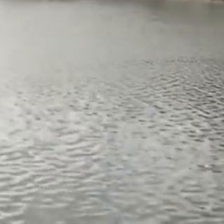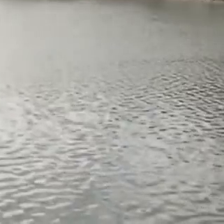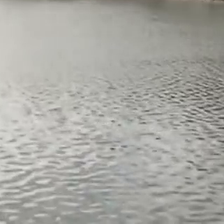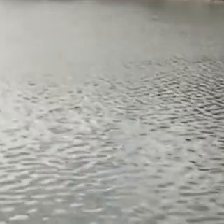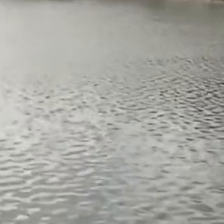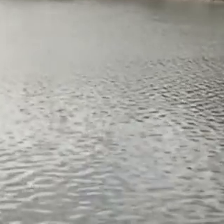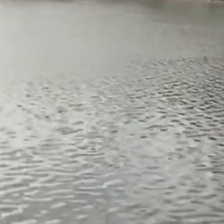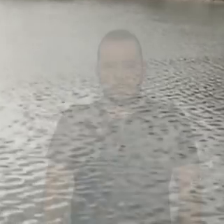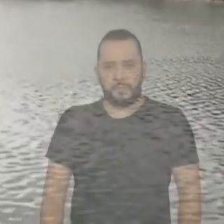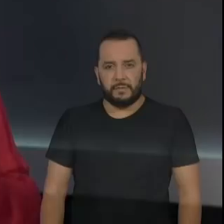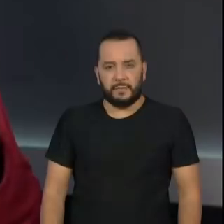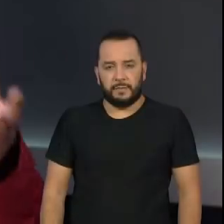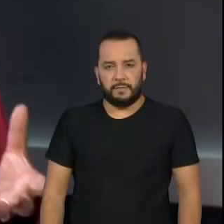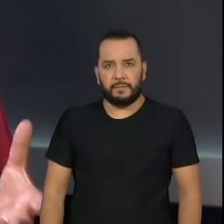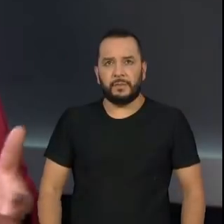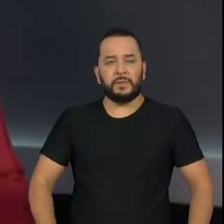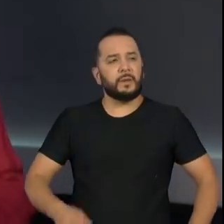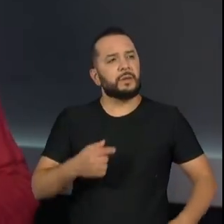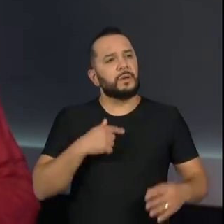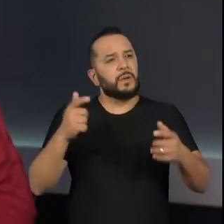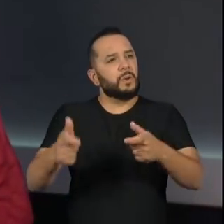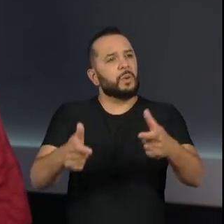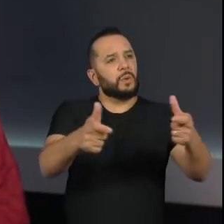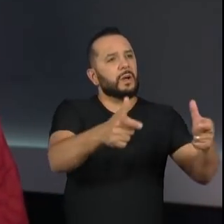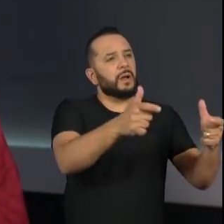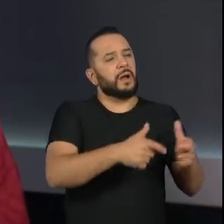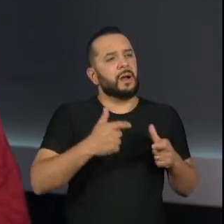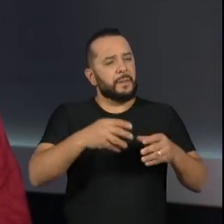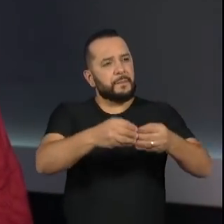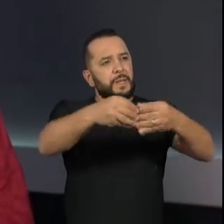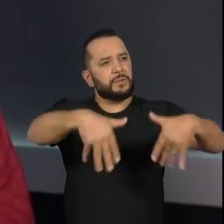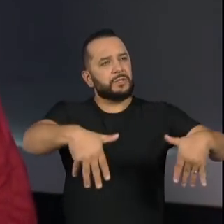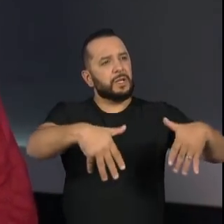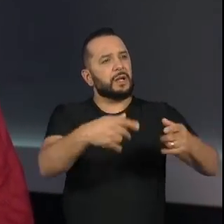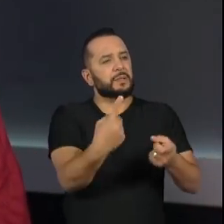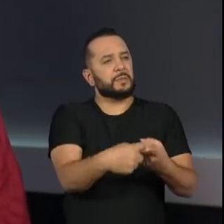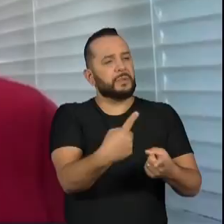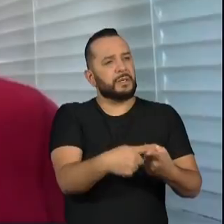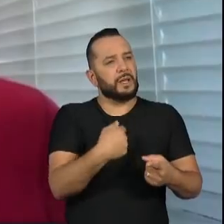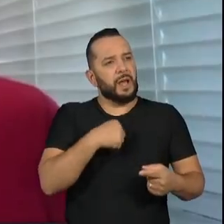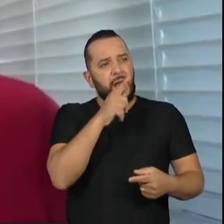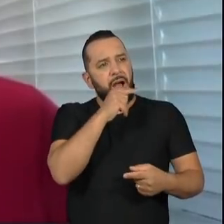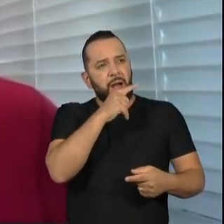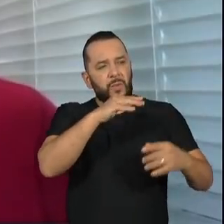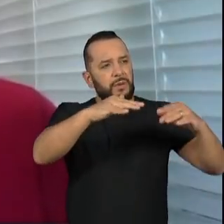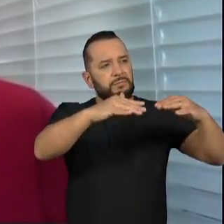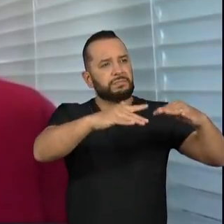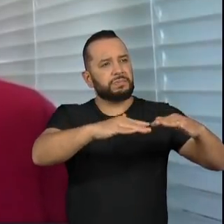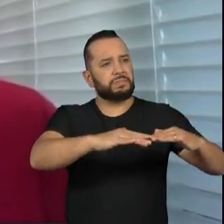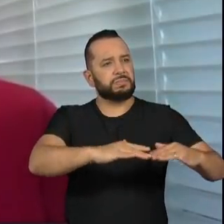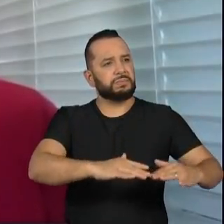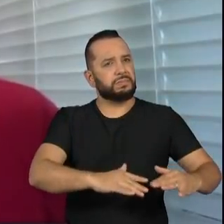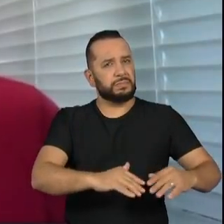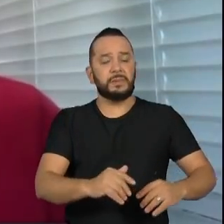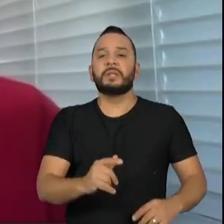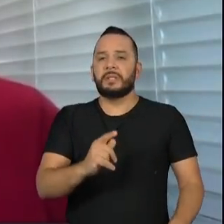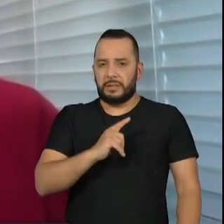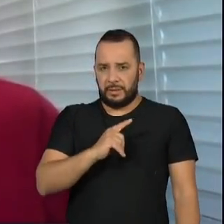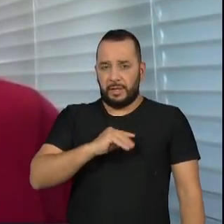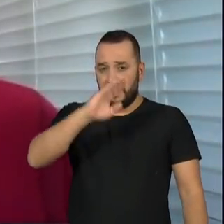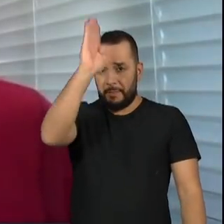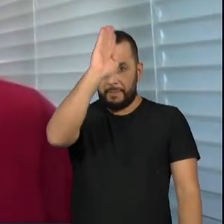Quais são as regiões mais atingidas por essa crise hídrica? Bom, nós temos a região central do